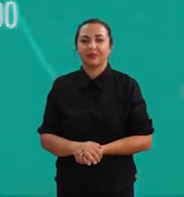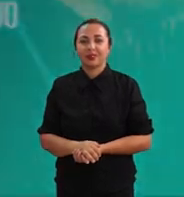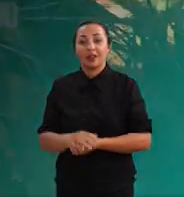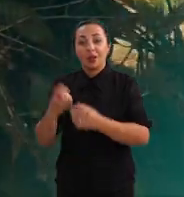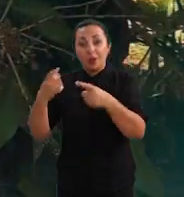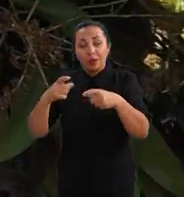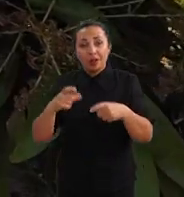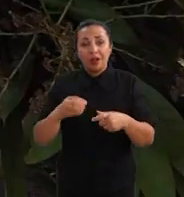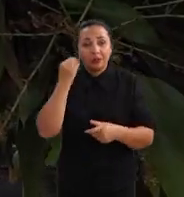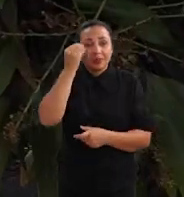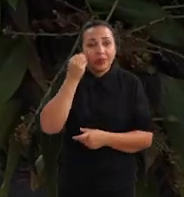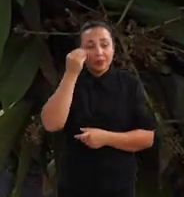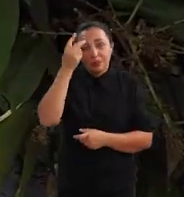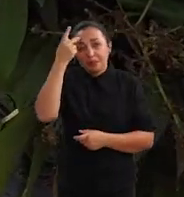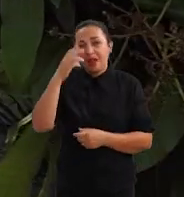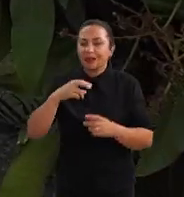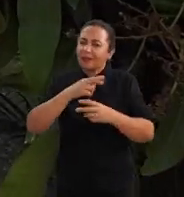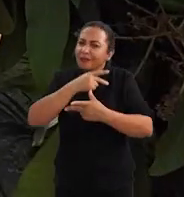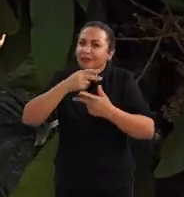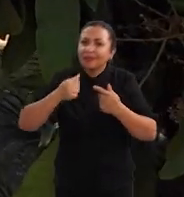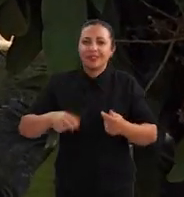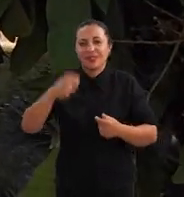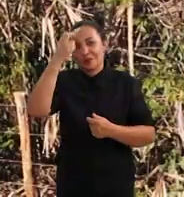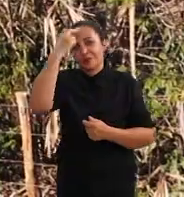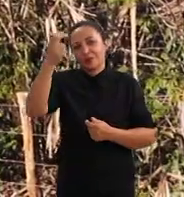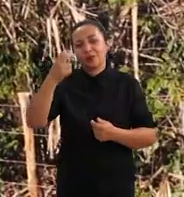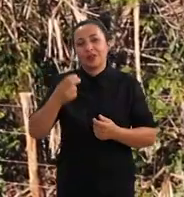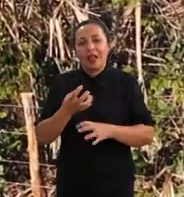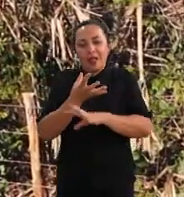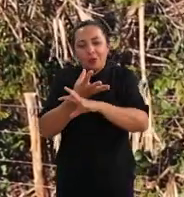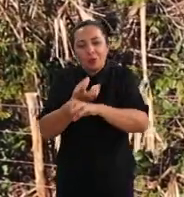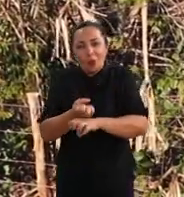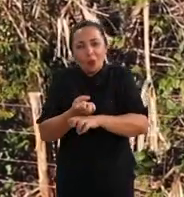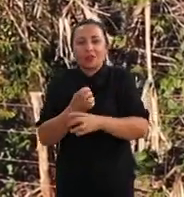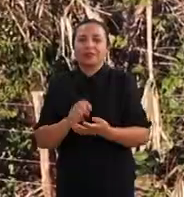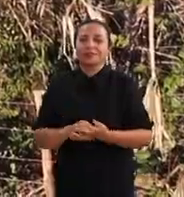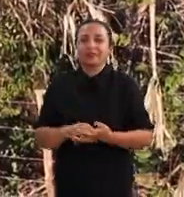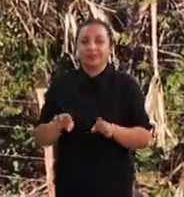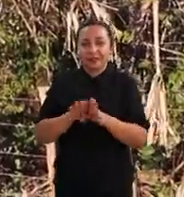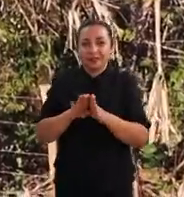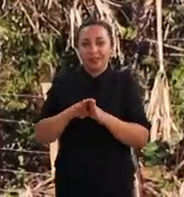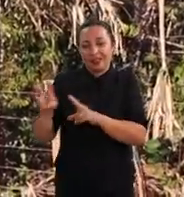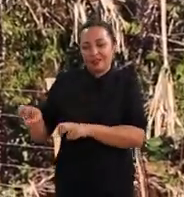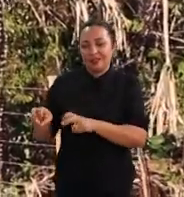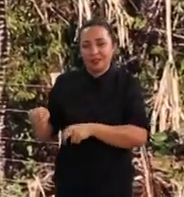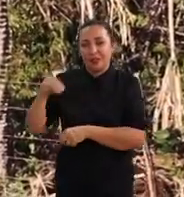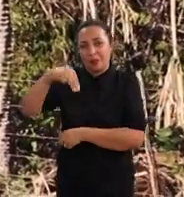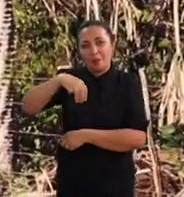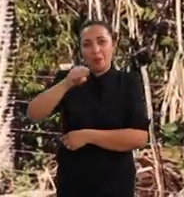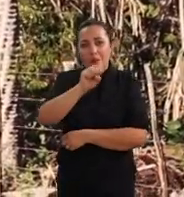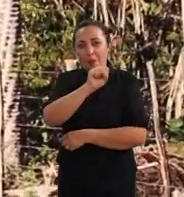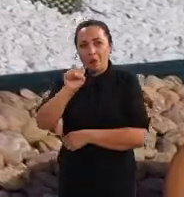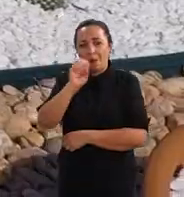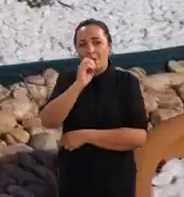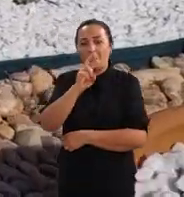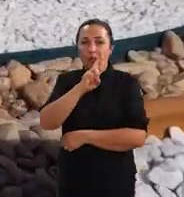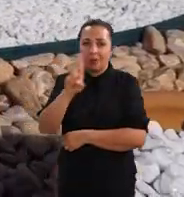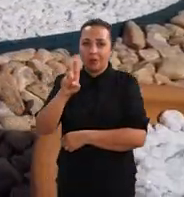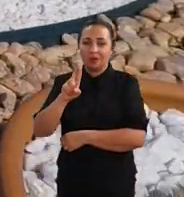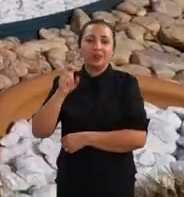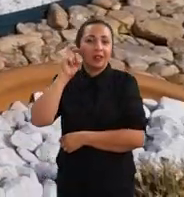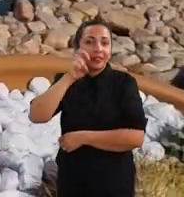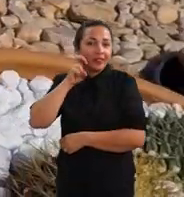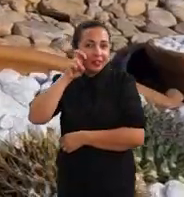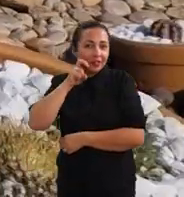Local de experimentos para diversas culturas do semiárido, a Fazenda Experimental da Ufessa, na zona rural de Mossoró, no oeste do Rio